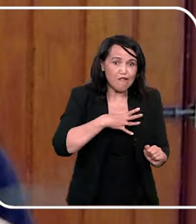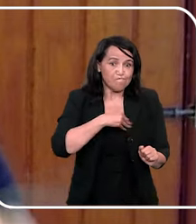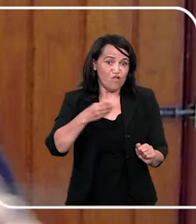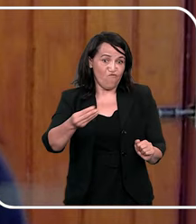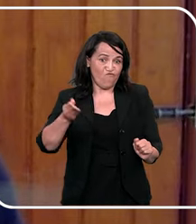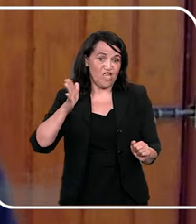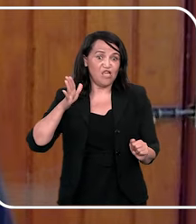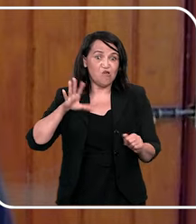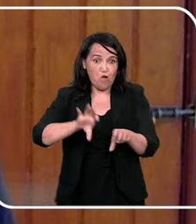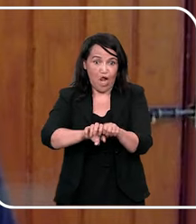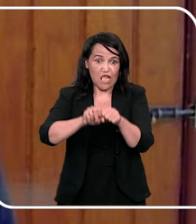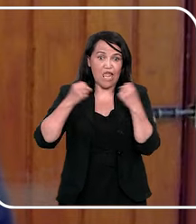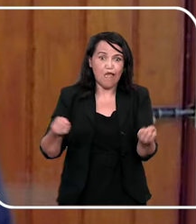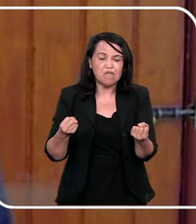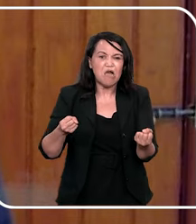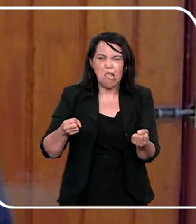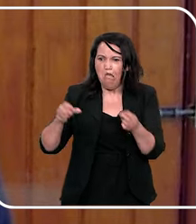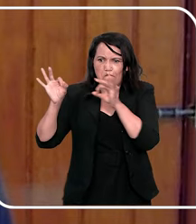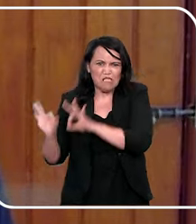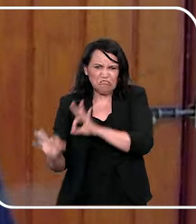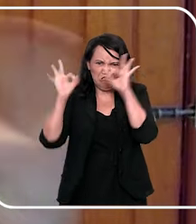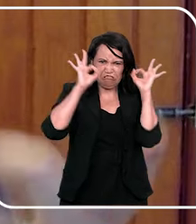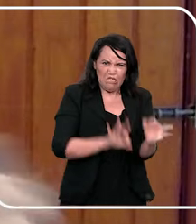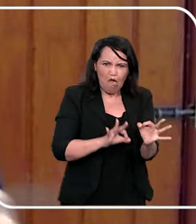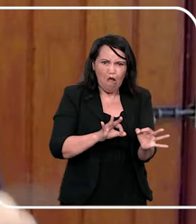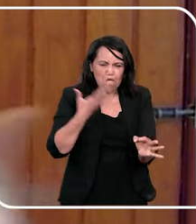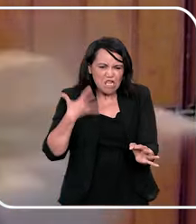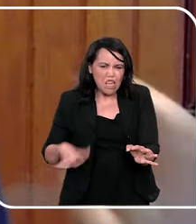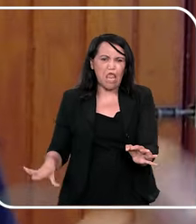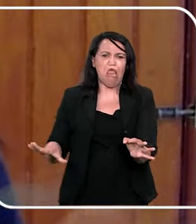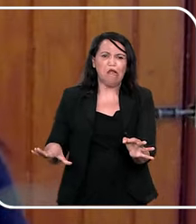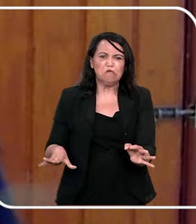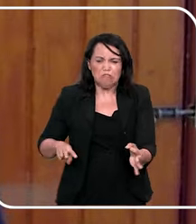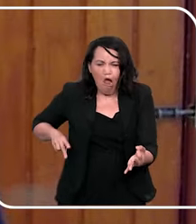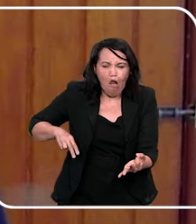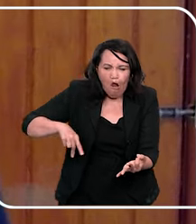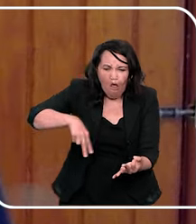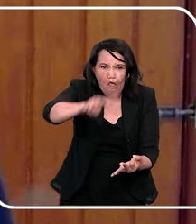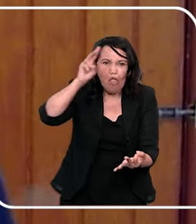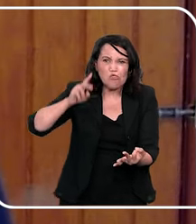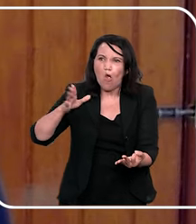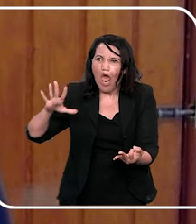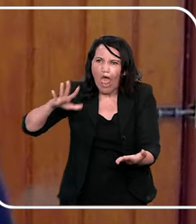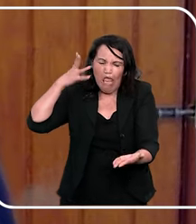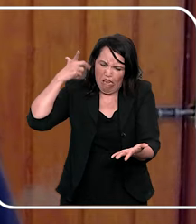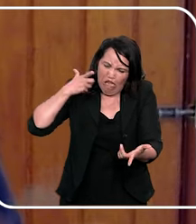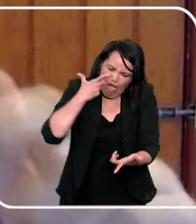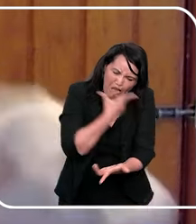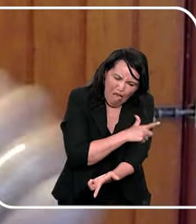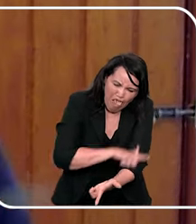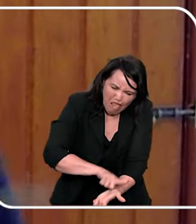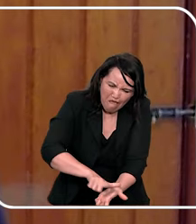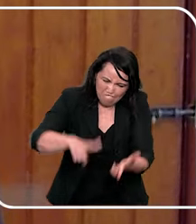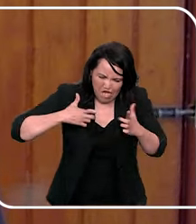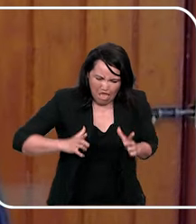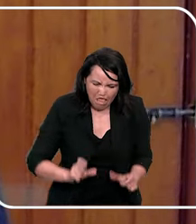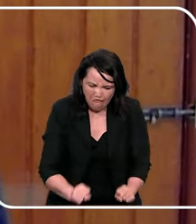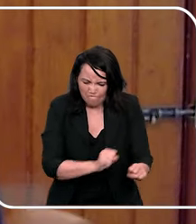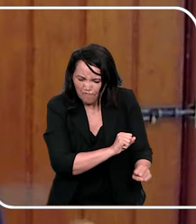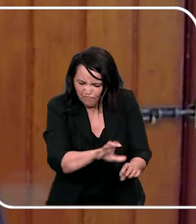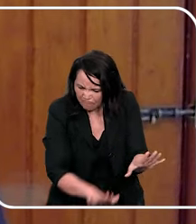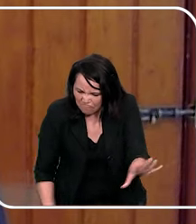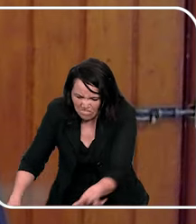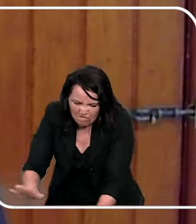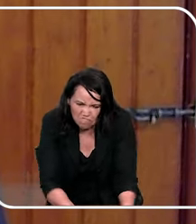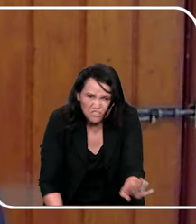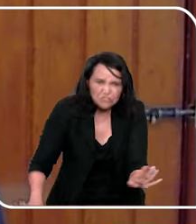Porque como meu filho quebra, eu falo, menino, você não presta atenção, só vive correndo, né? Vai limpar agora. Não que